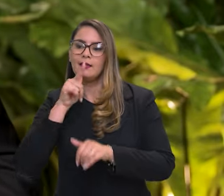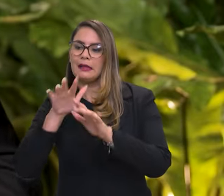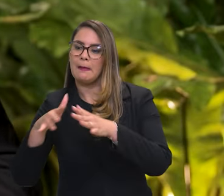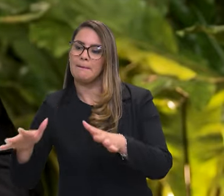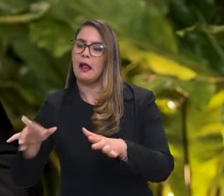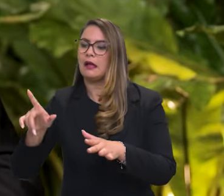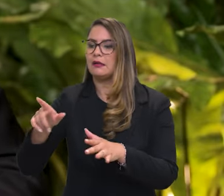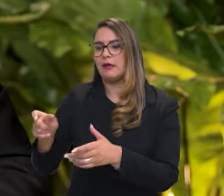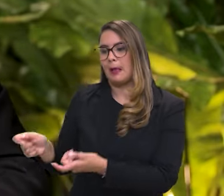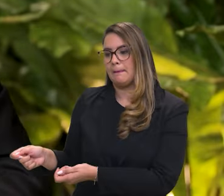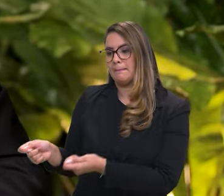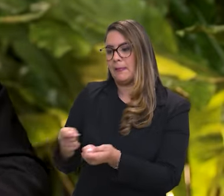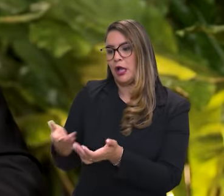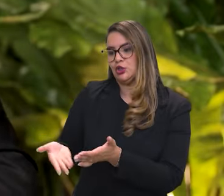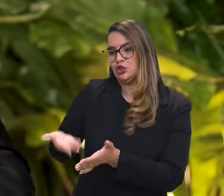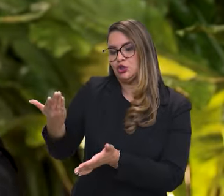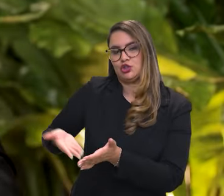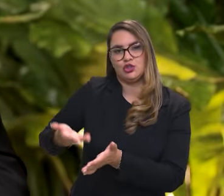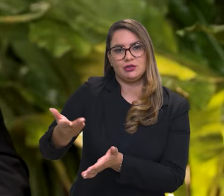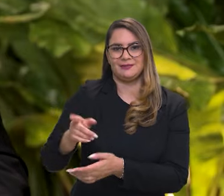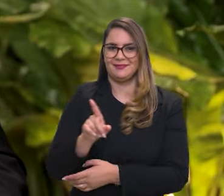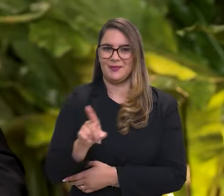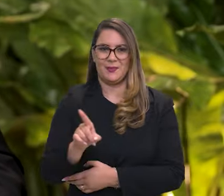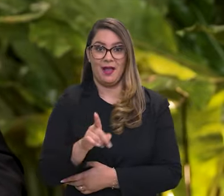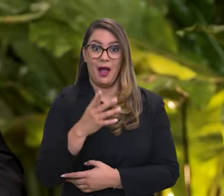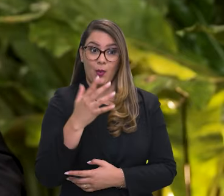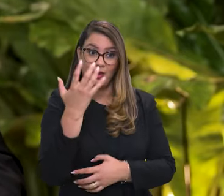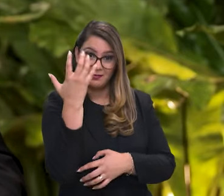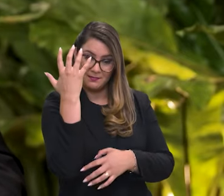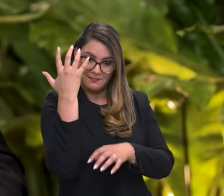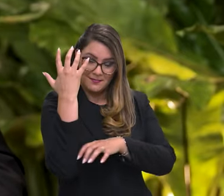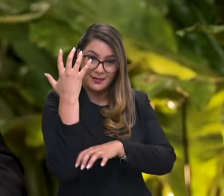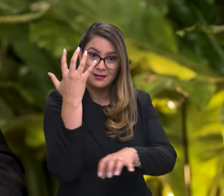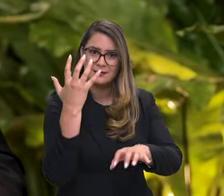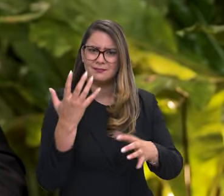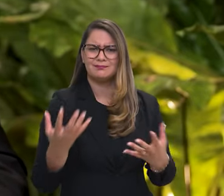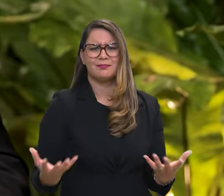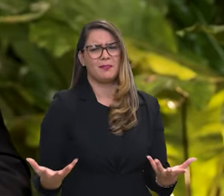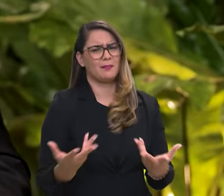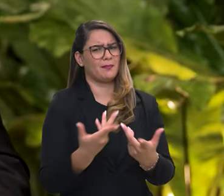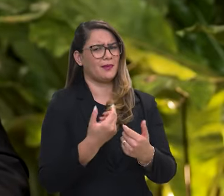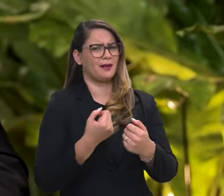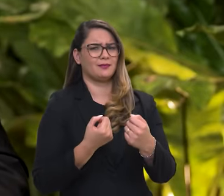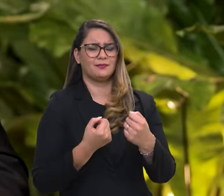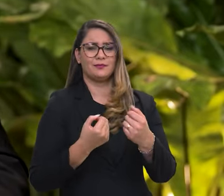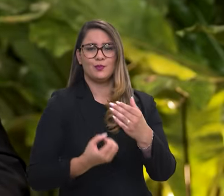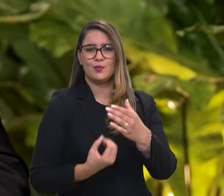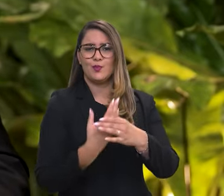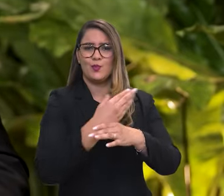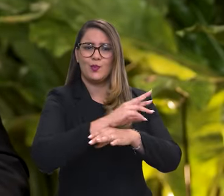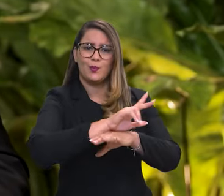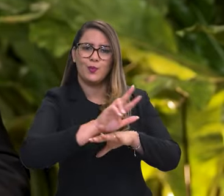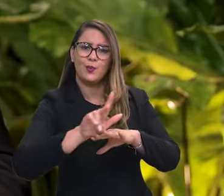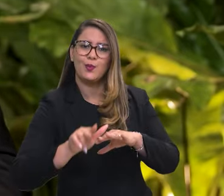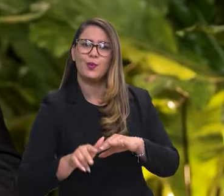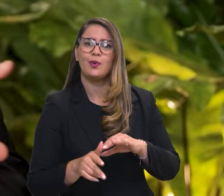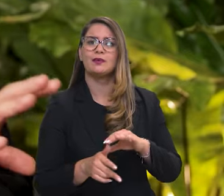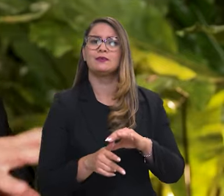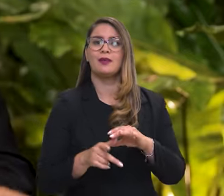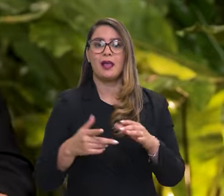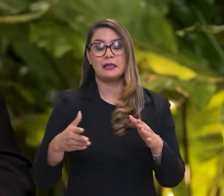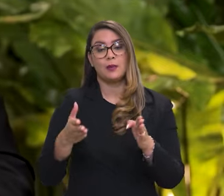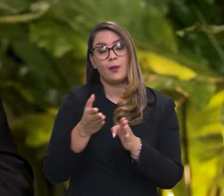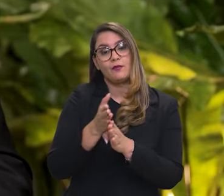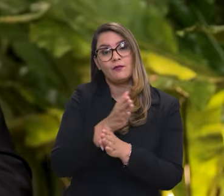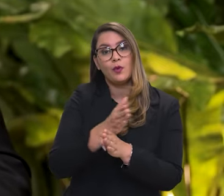o petróleo chega na praia e você vai lá com uma pazinha e recolhe o óleo. A gente está falando de manguezais riquíssimos em biodiversidade, a gente está falando de uma região de